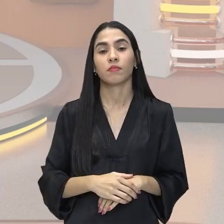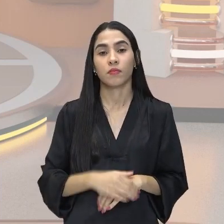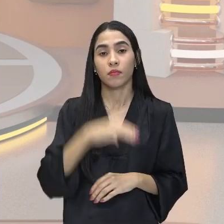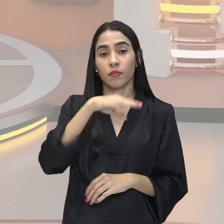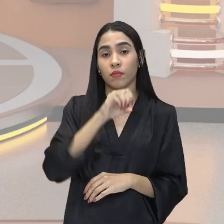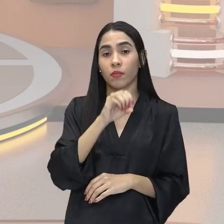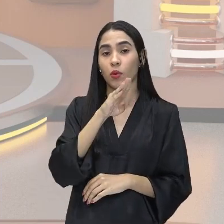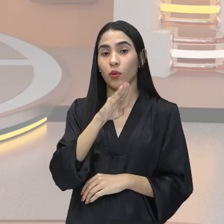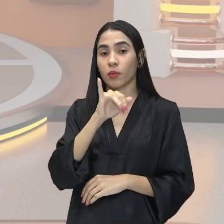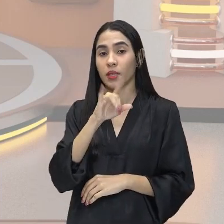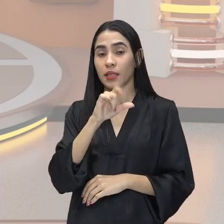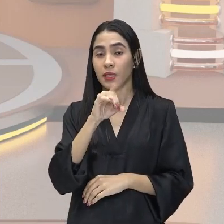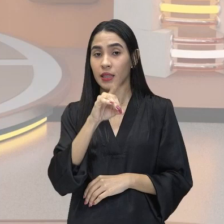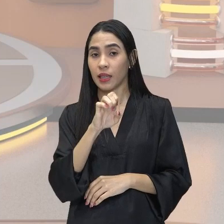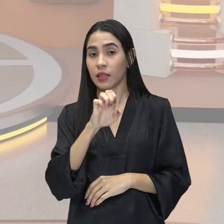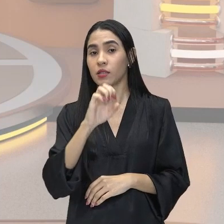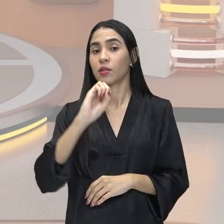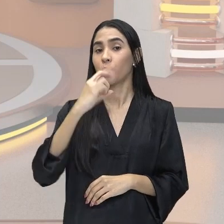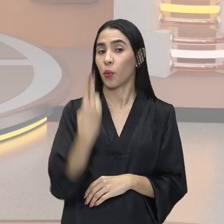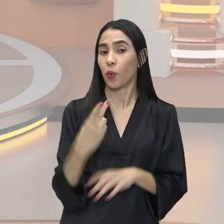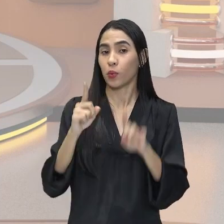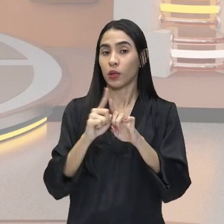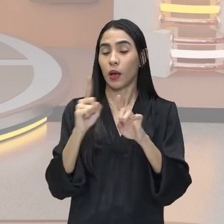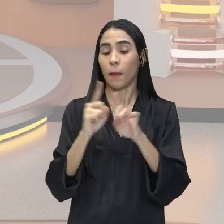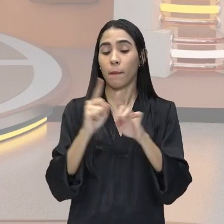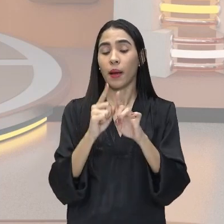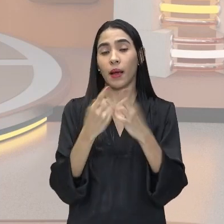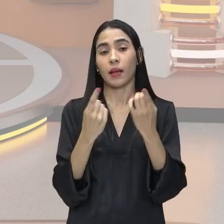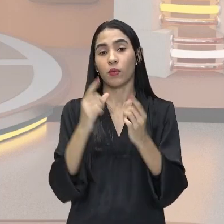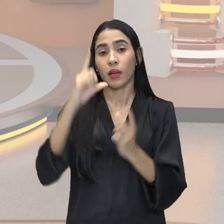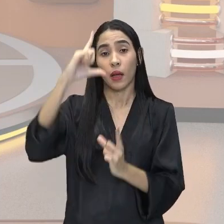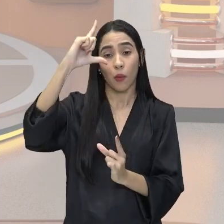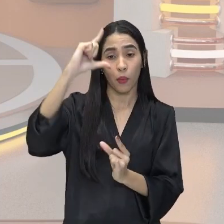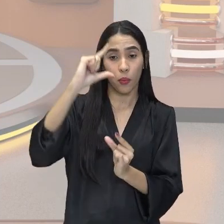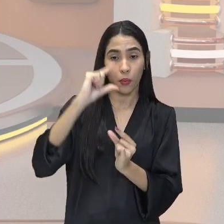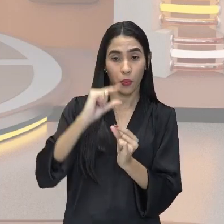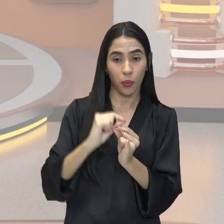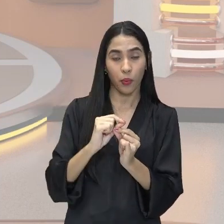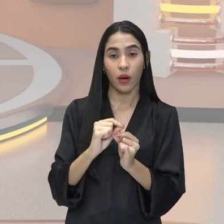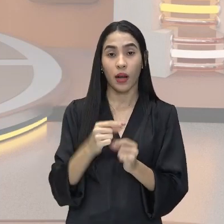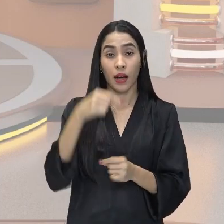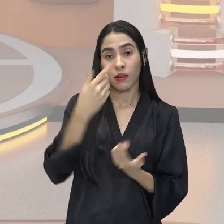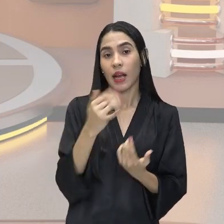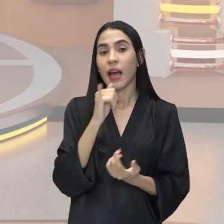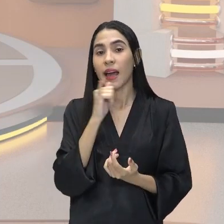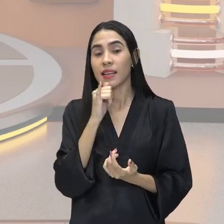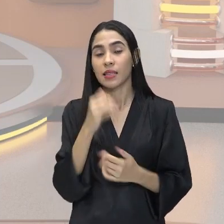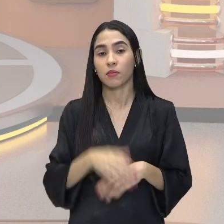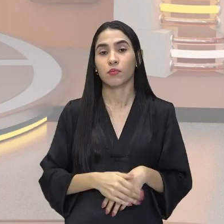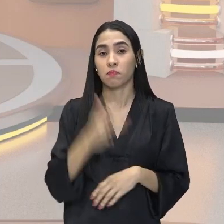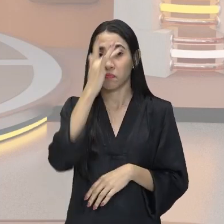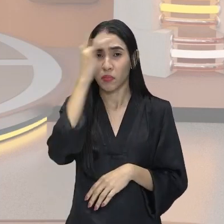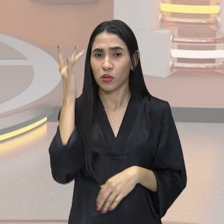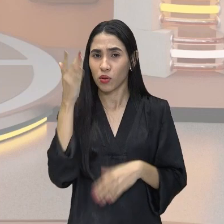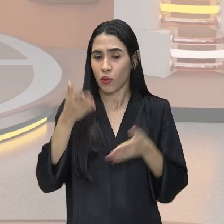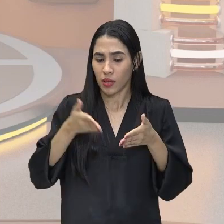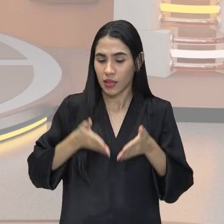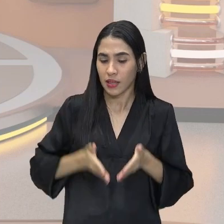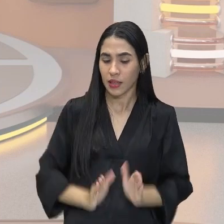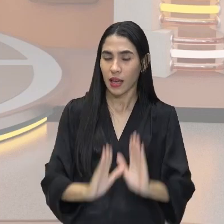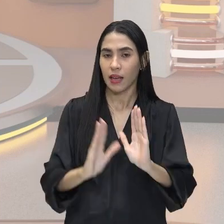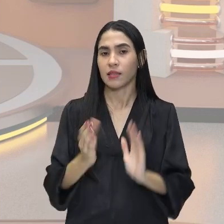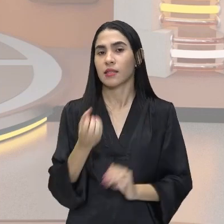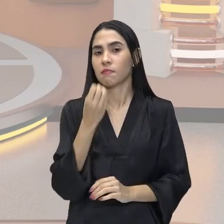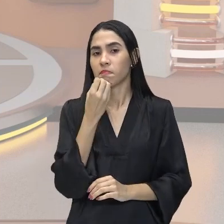mobilidade, ou pode descer. Vejam que quem nasce aqui no topo, digamos assim, no